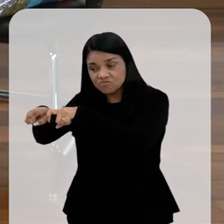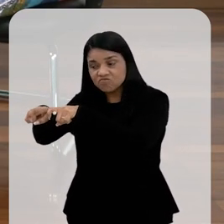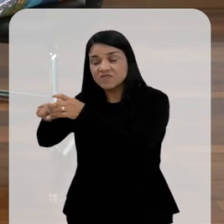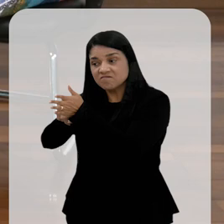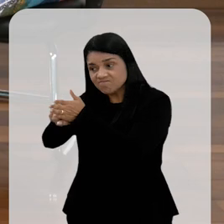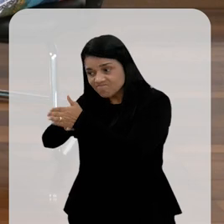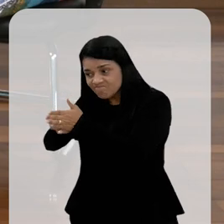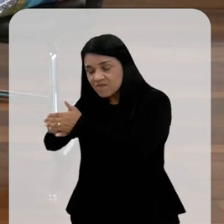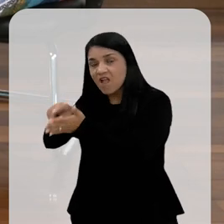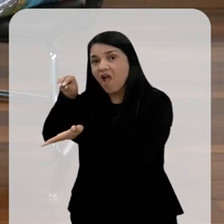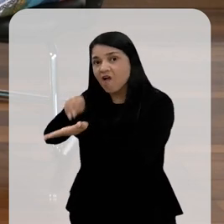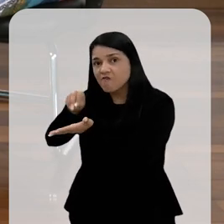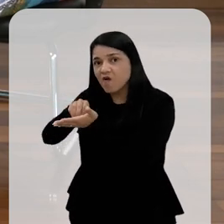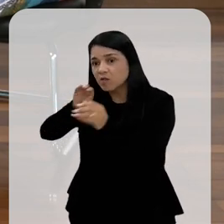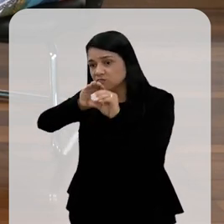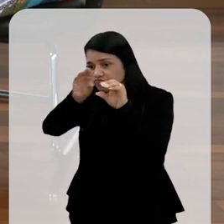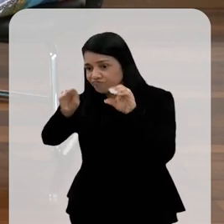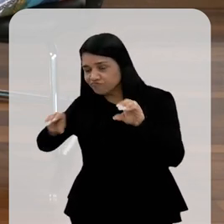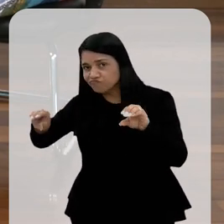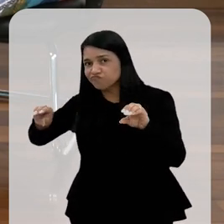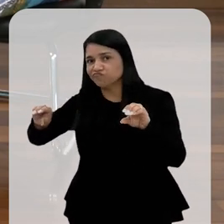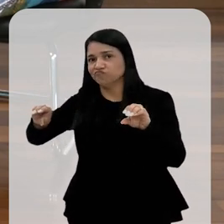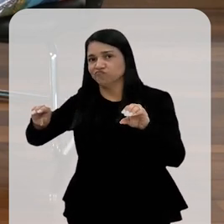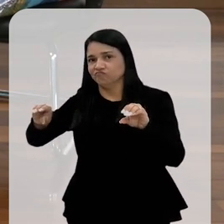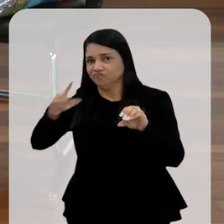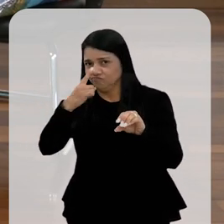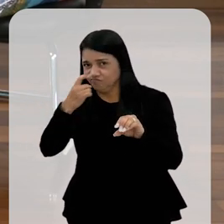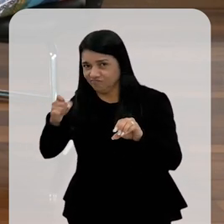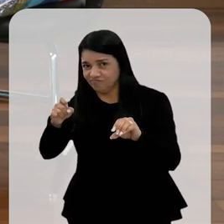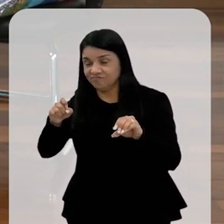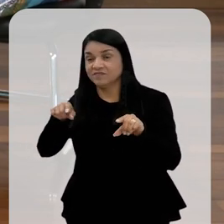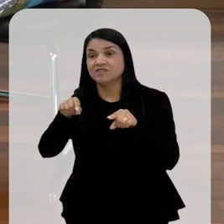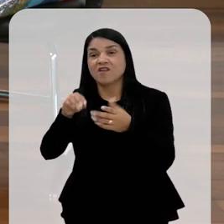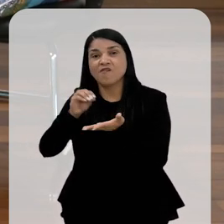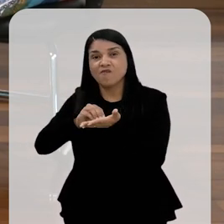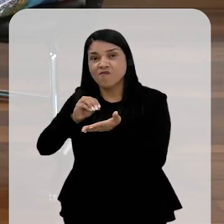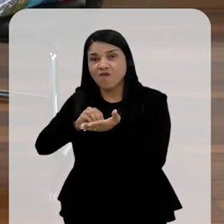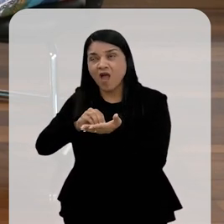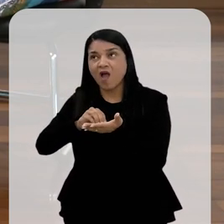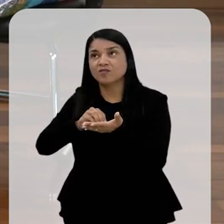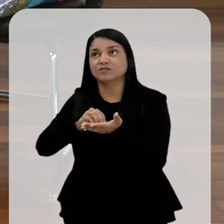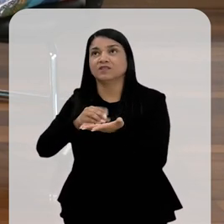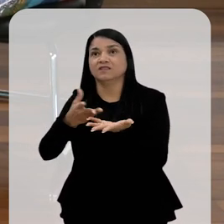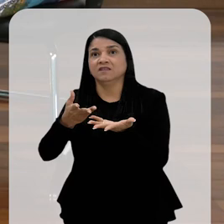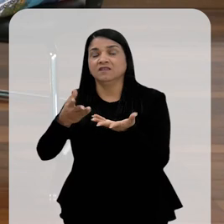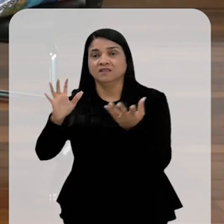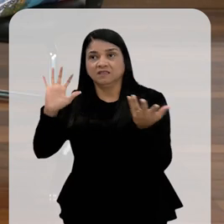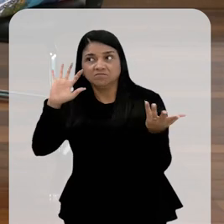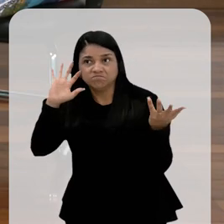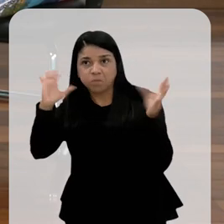essa falta de saneamento básico, agravado pela questão das emergências climáticas, tem